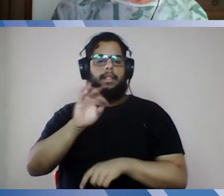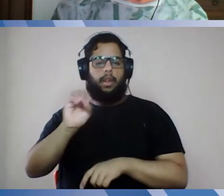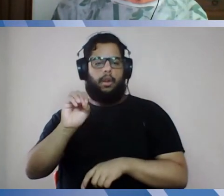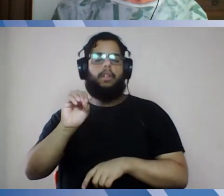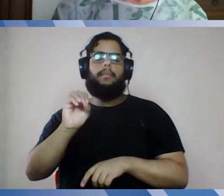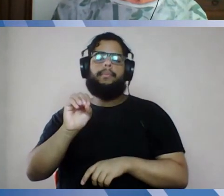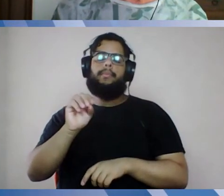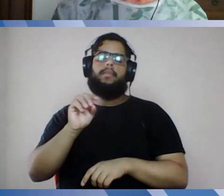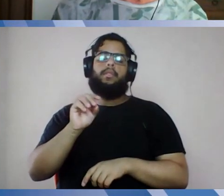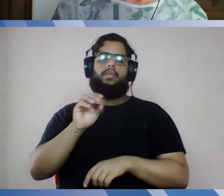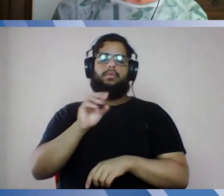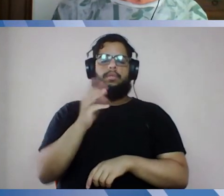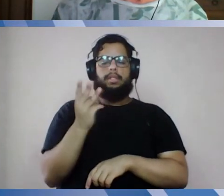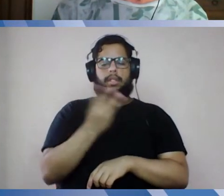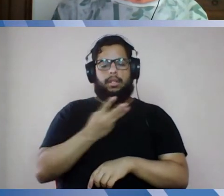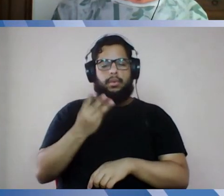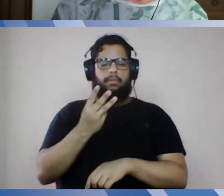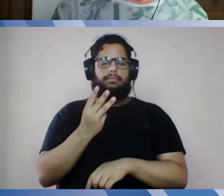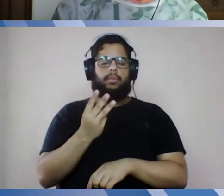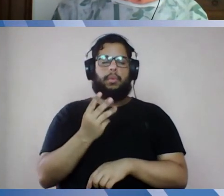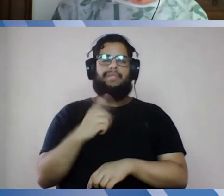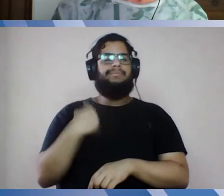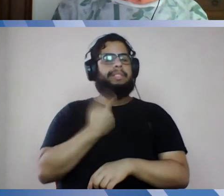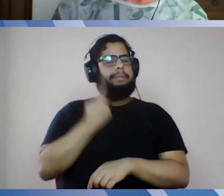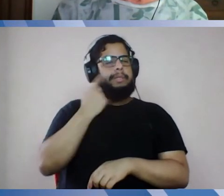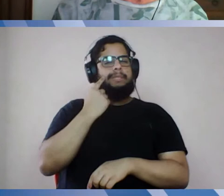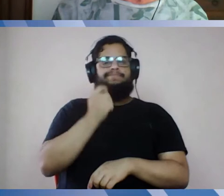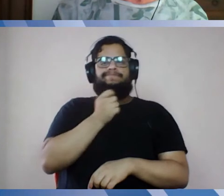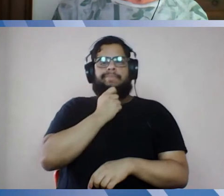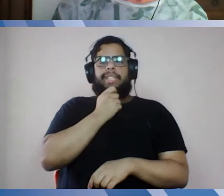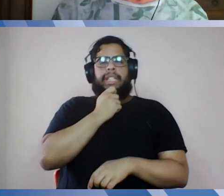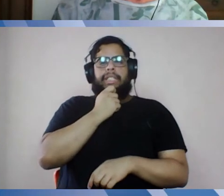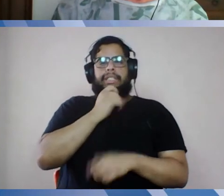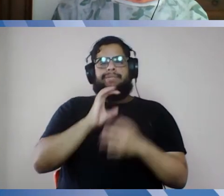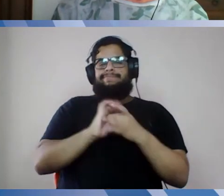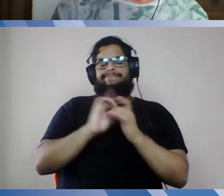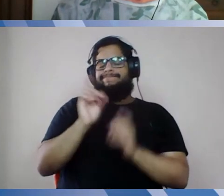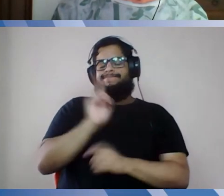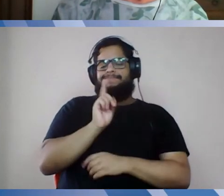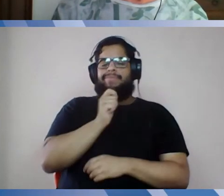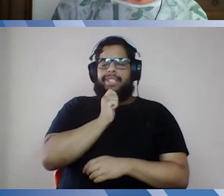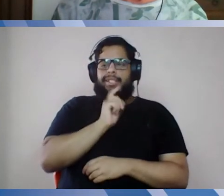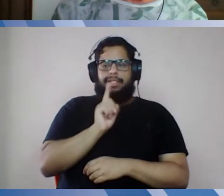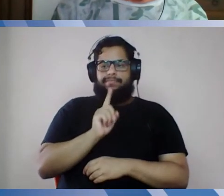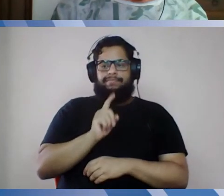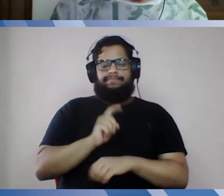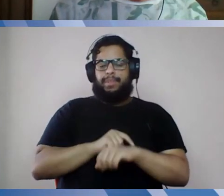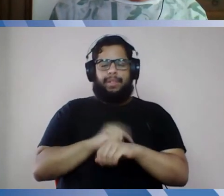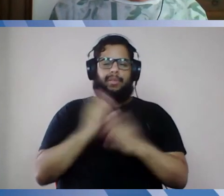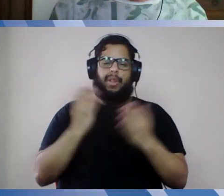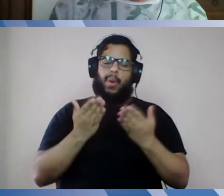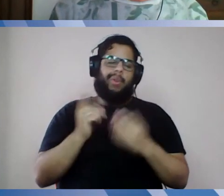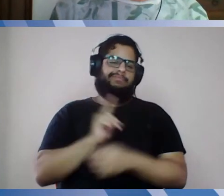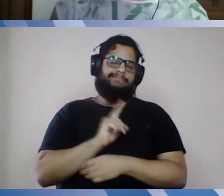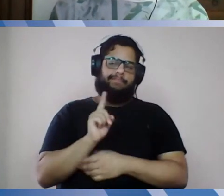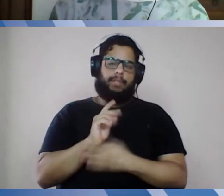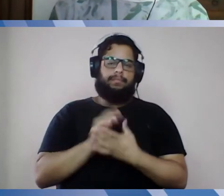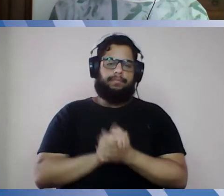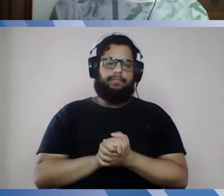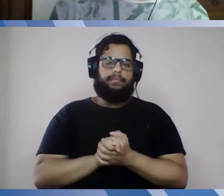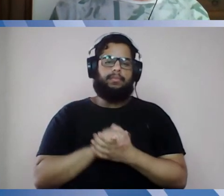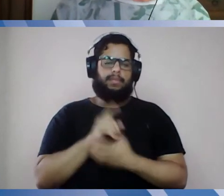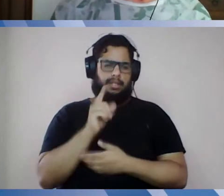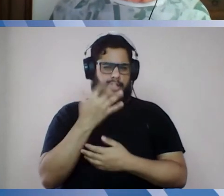a gente imaginou que ainda não é esse momento diante da curva, não é, Bernardino? Era algo mais ou menos assim, que a gente estava discutindo, né?